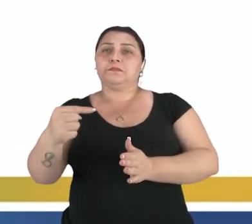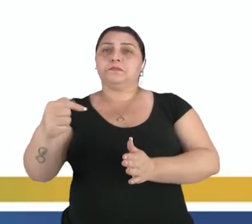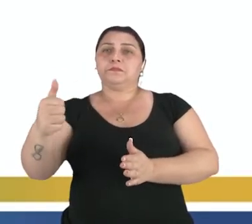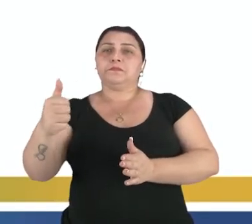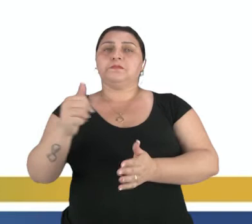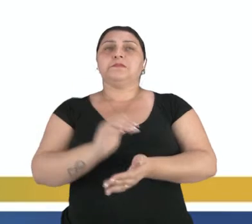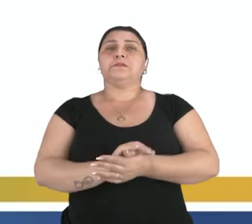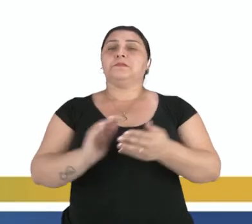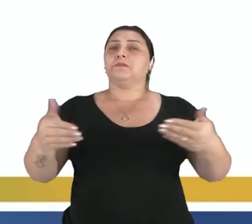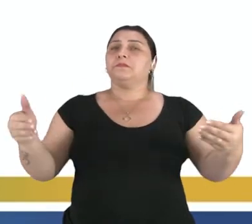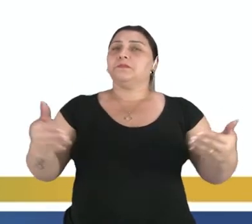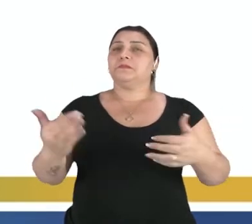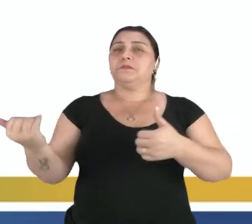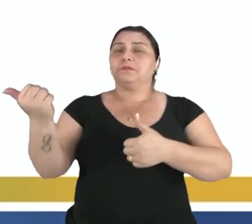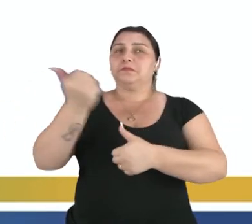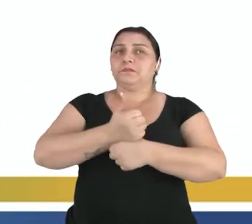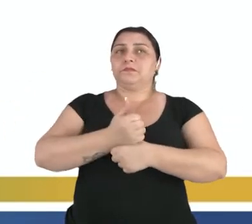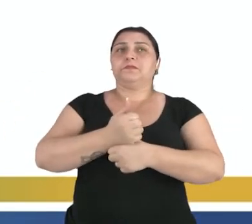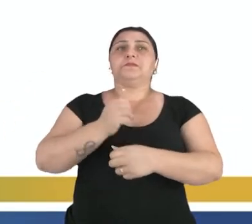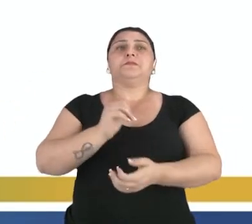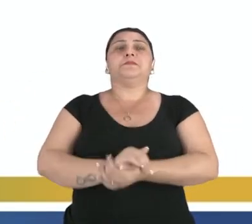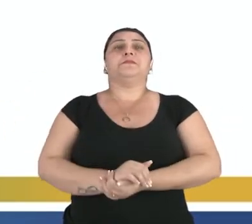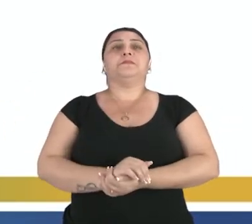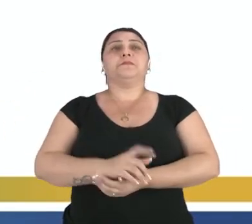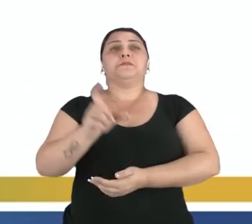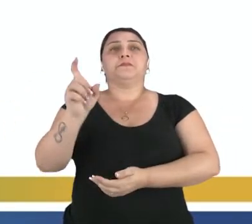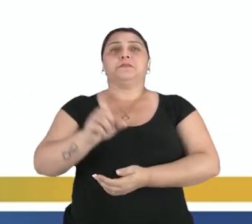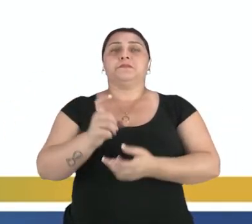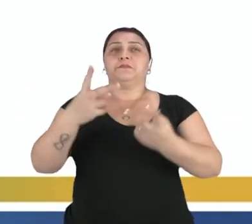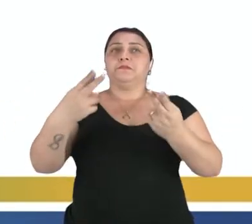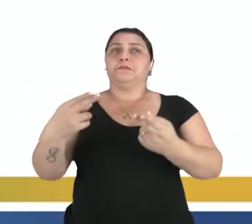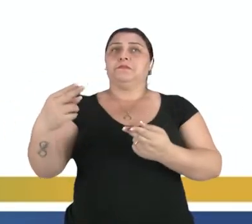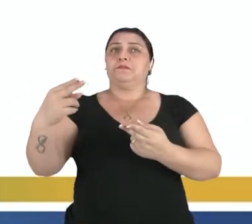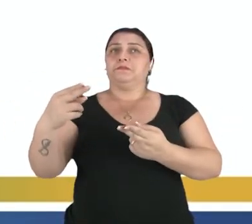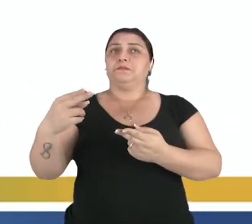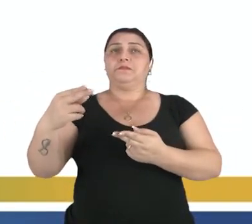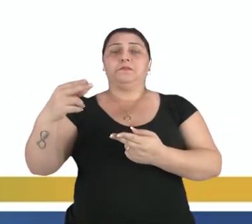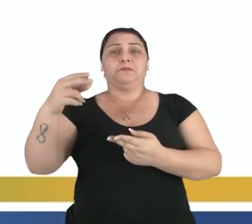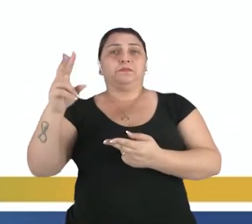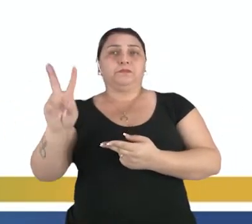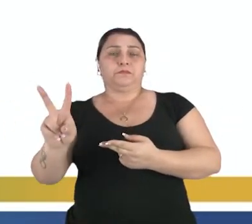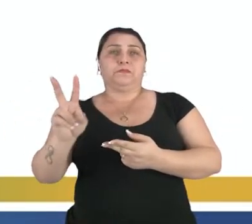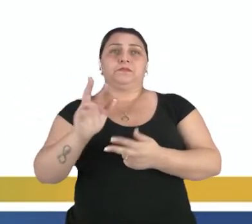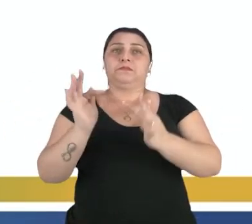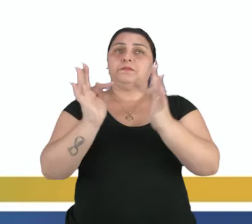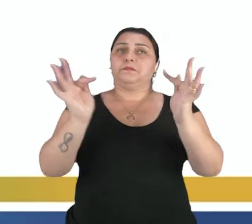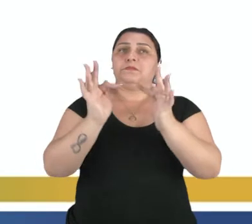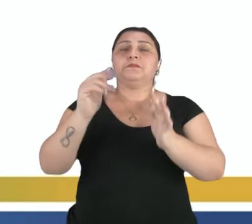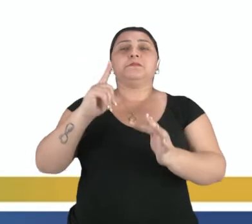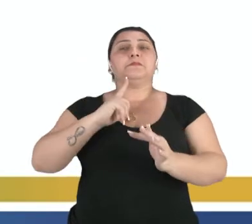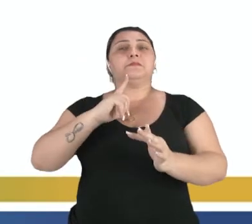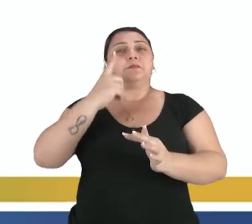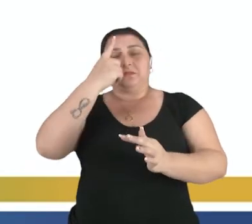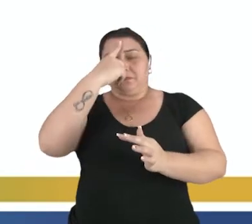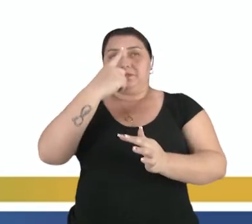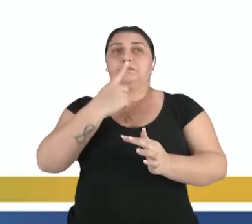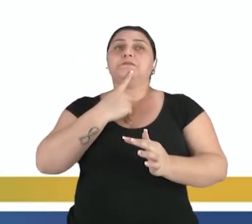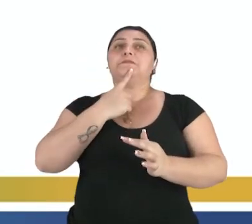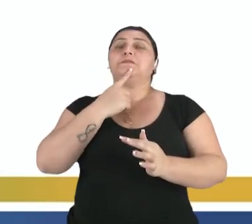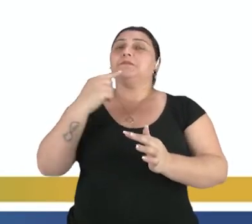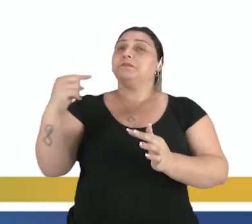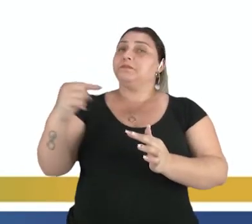Agora, nós vamos substituir o valor de x igual a 2, na função, e aí vamos ter como imagem